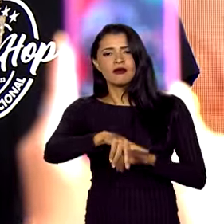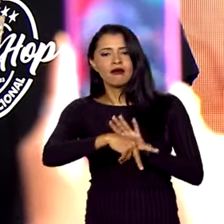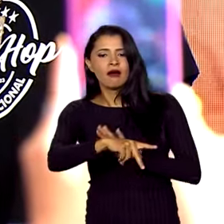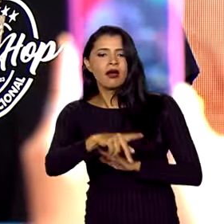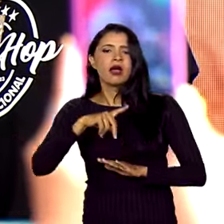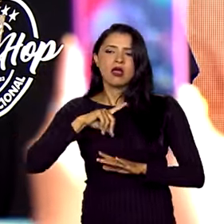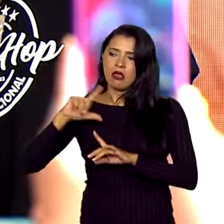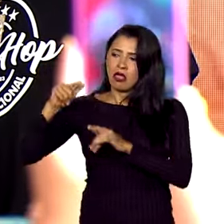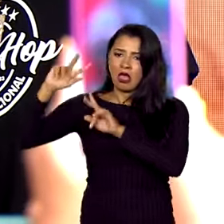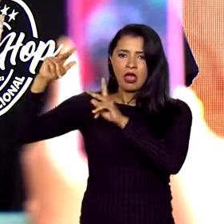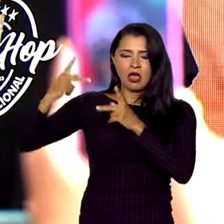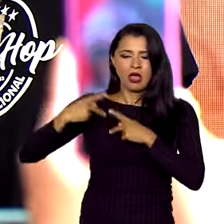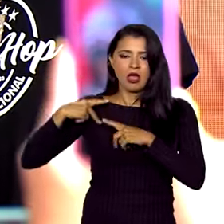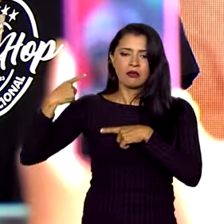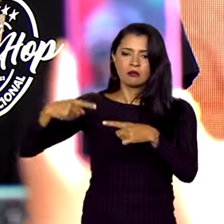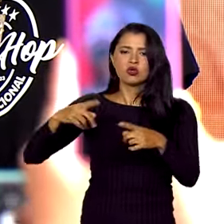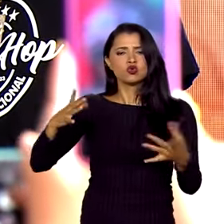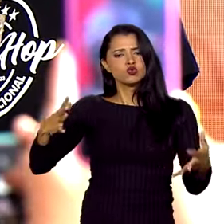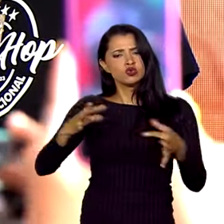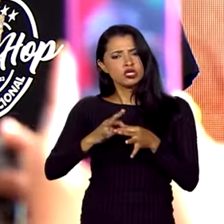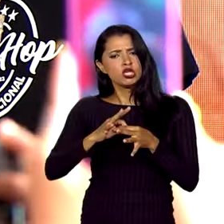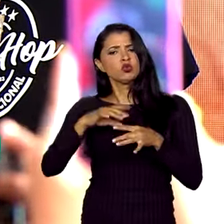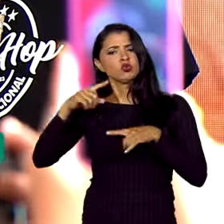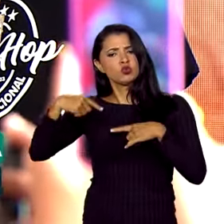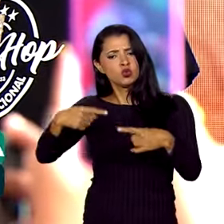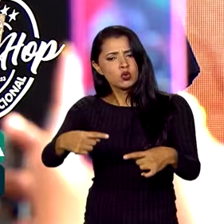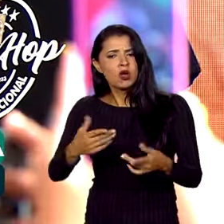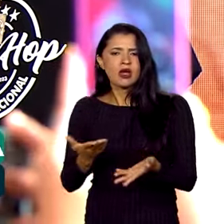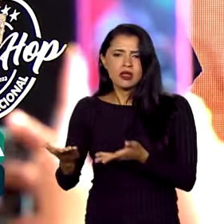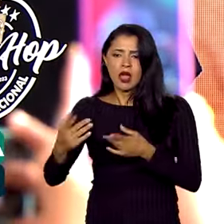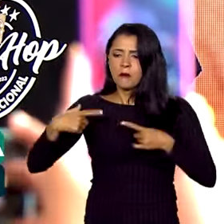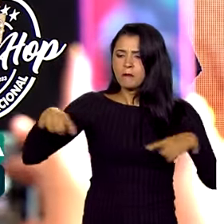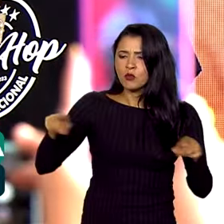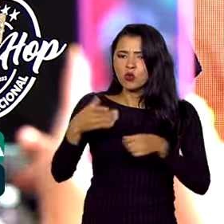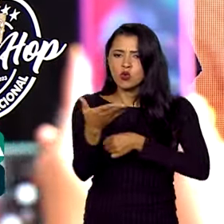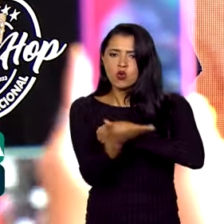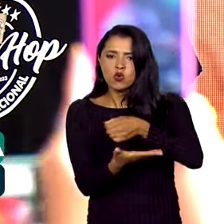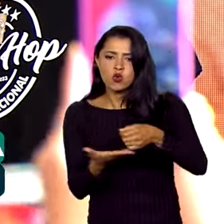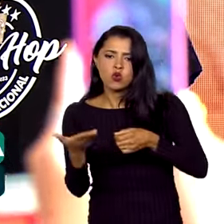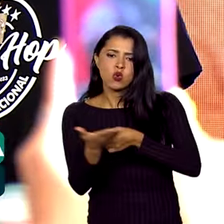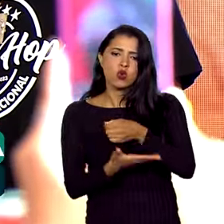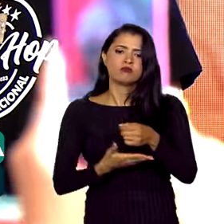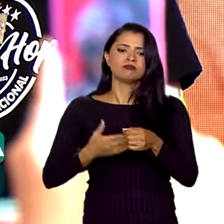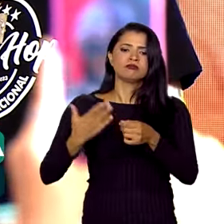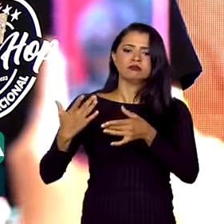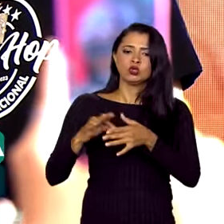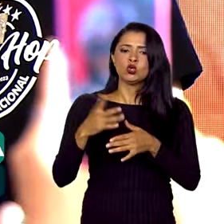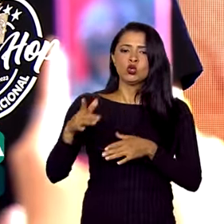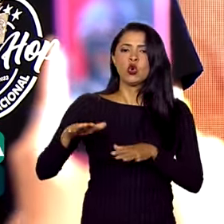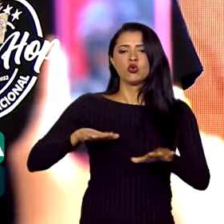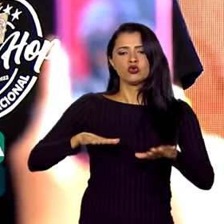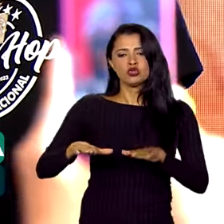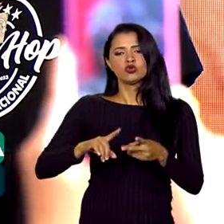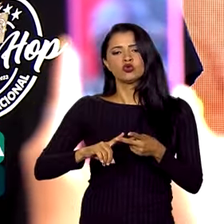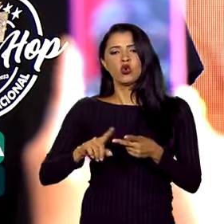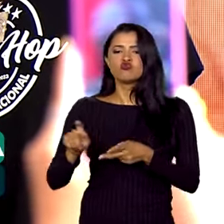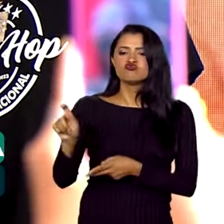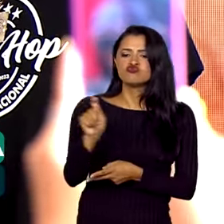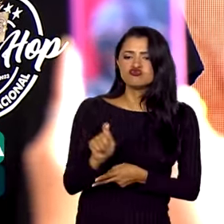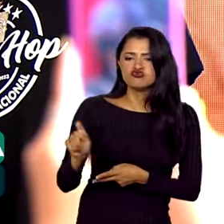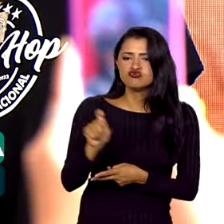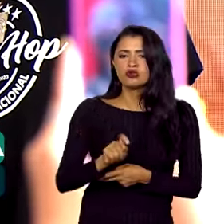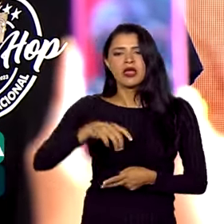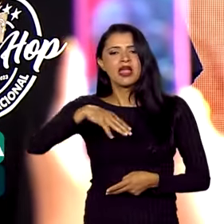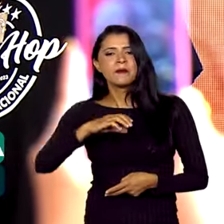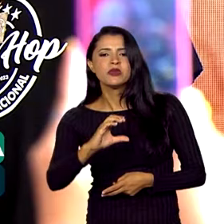ancestral e milenar, unindo gerações através do breaking, de base e olímpico, do DJ, do grafite, do